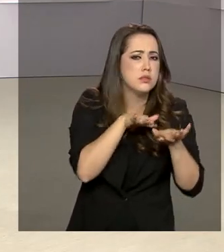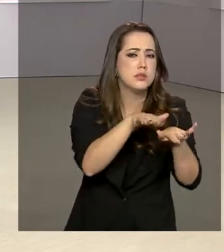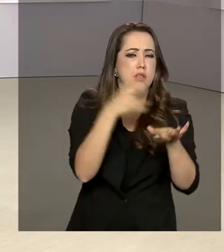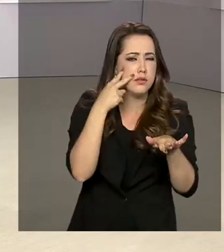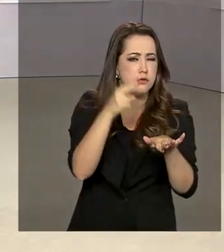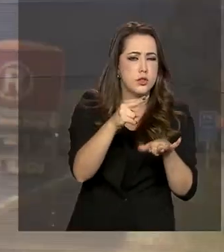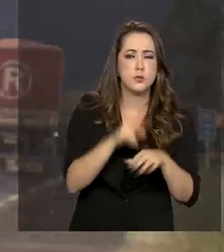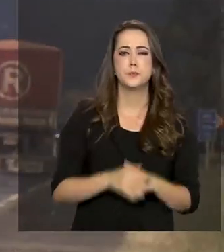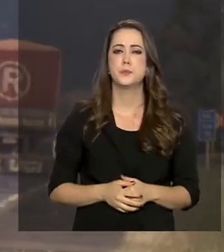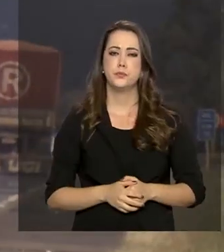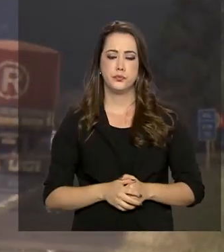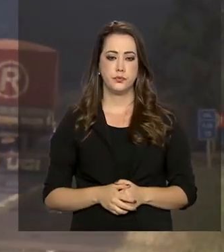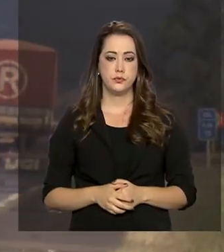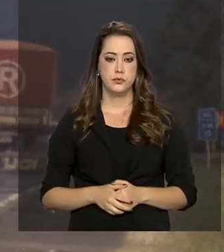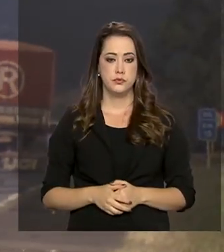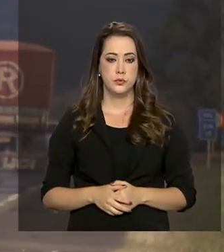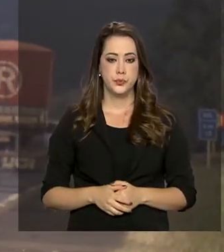olhada aí.